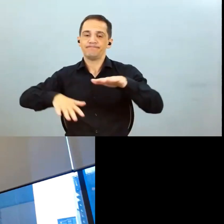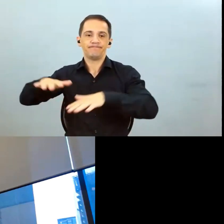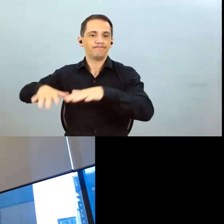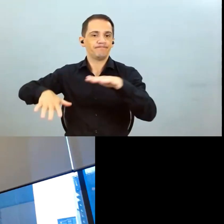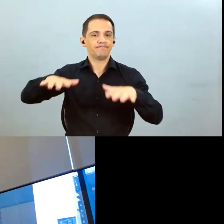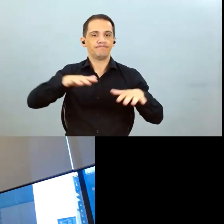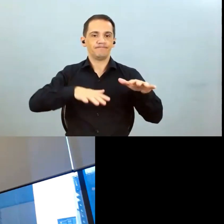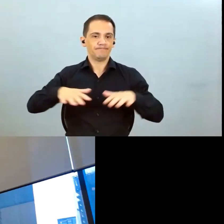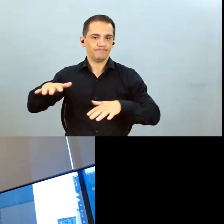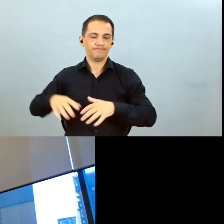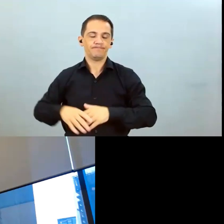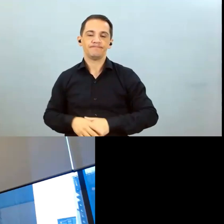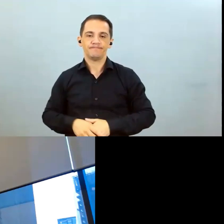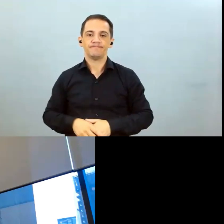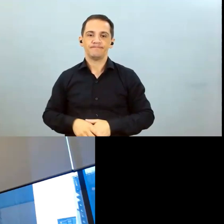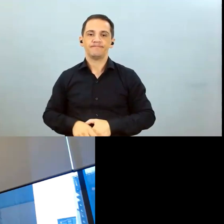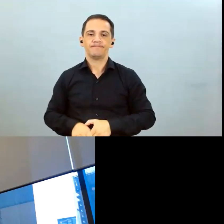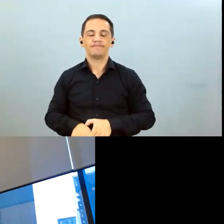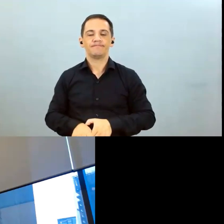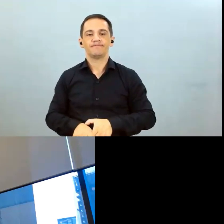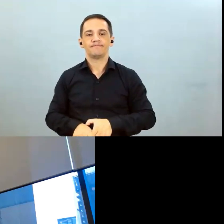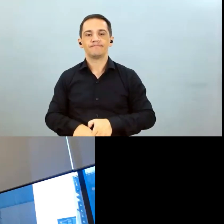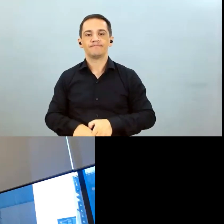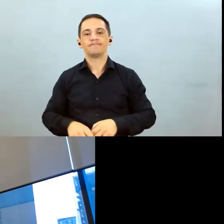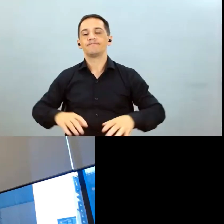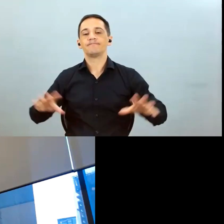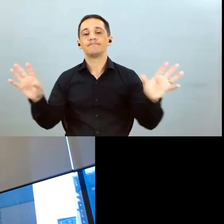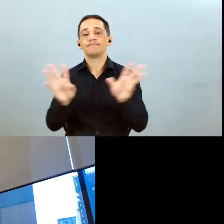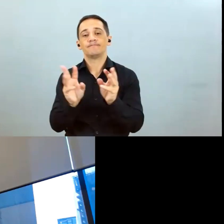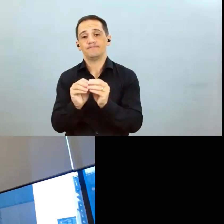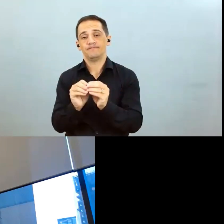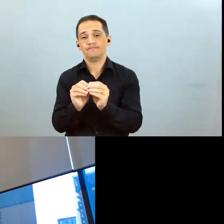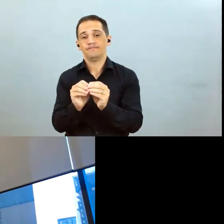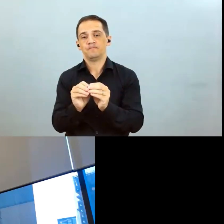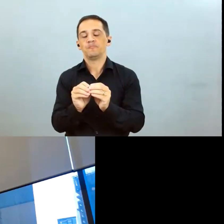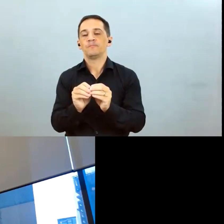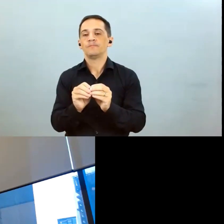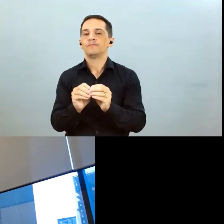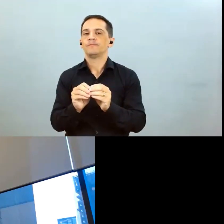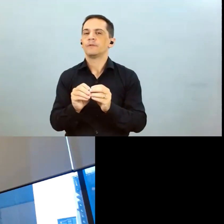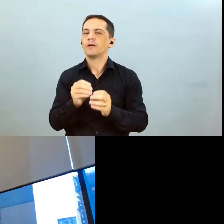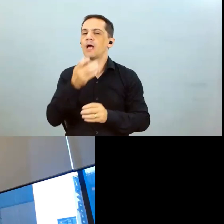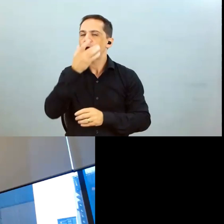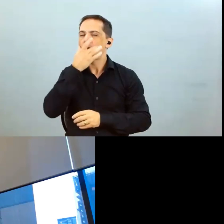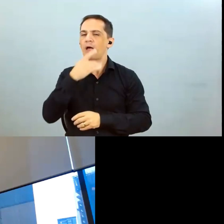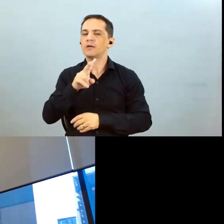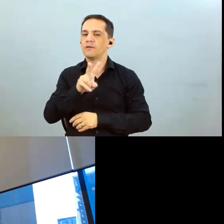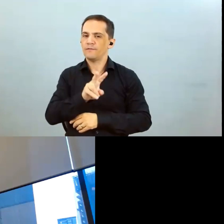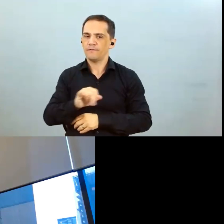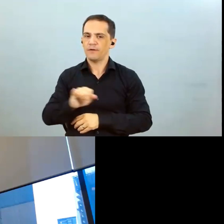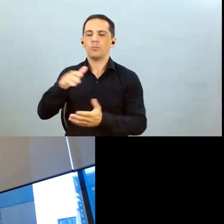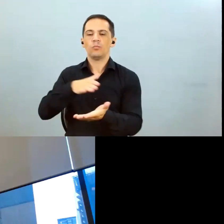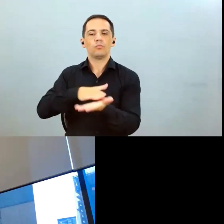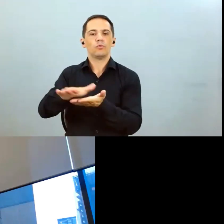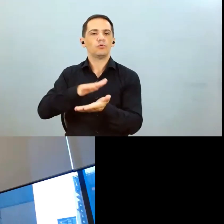localizados né então então no conjunto da obra a nossa expectativa é de manter os nossos patamares de produtividade para a